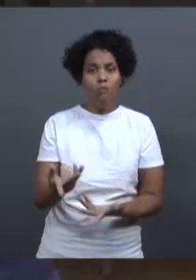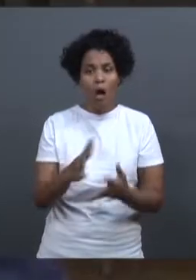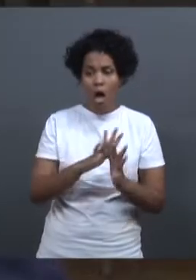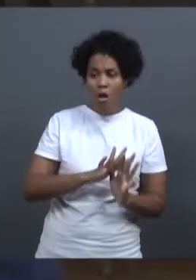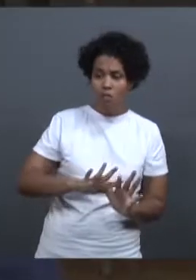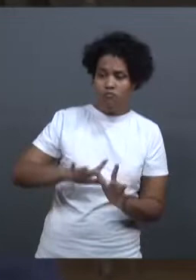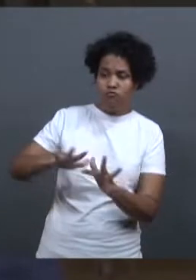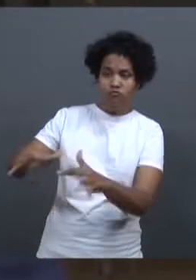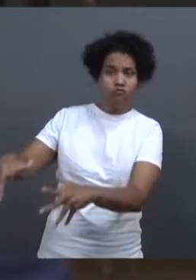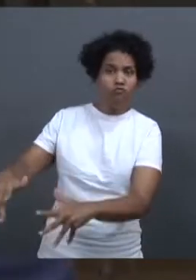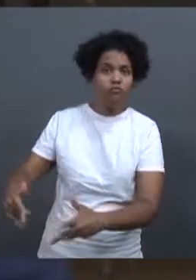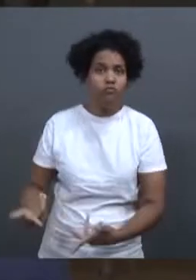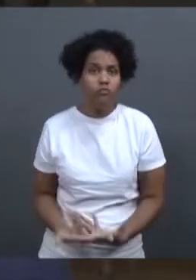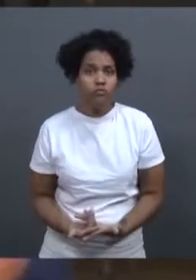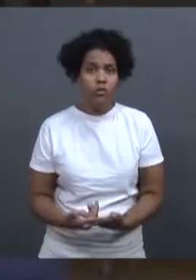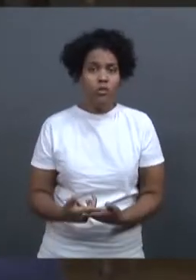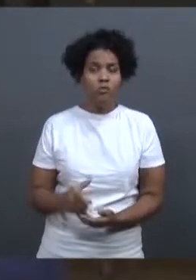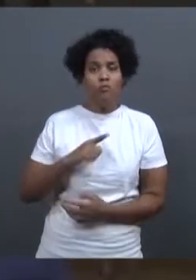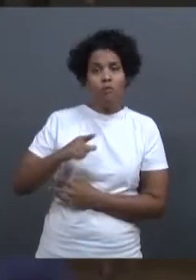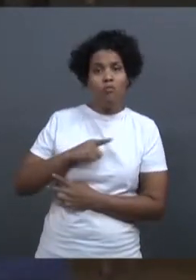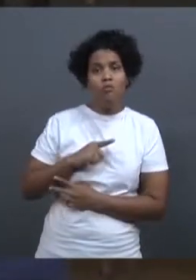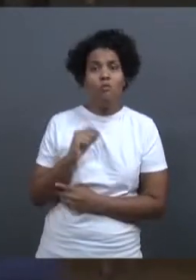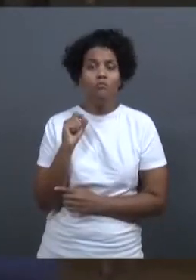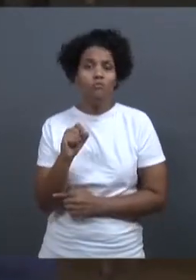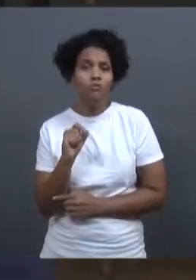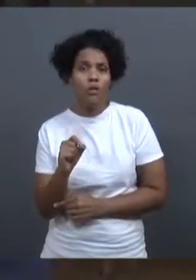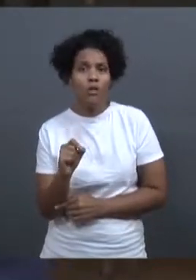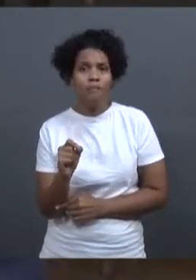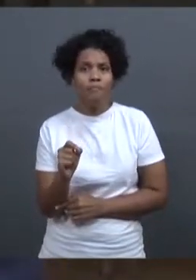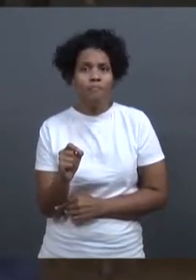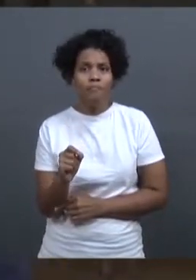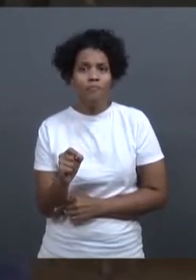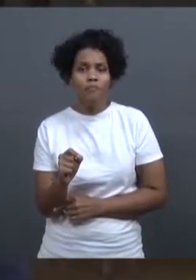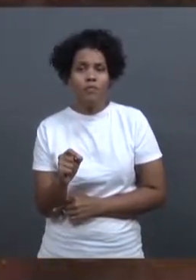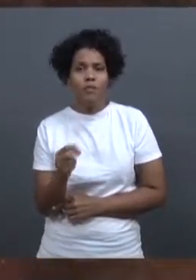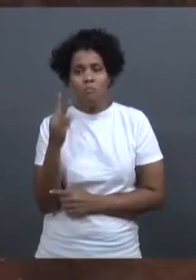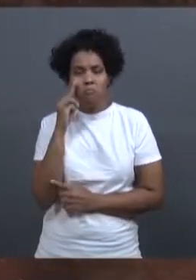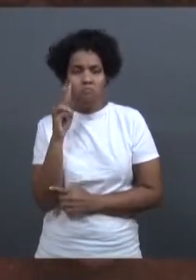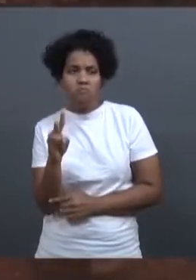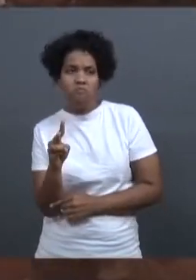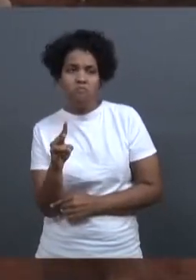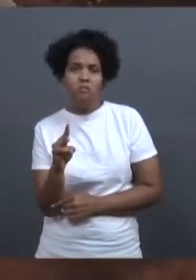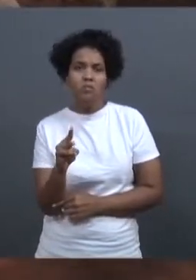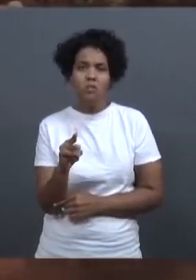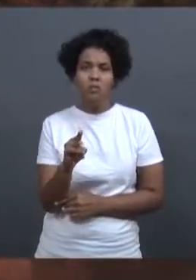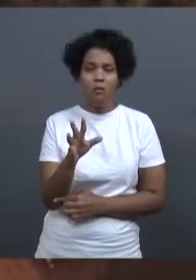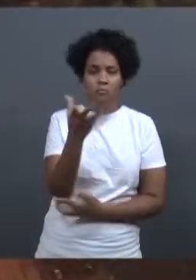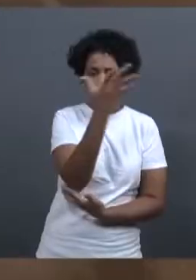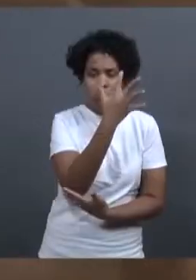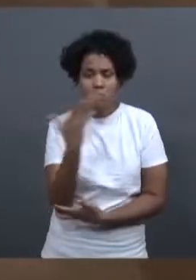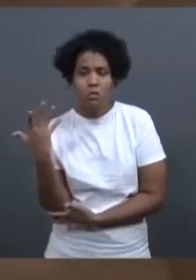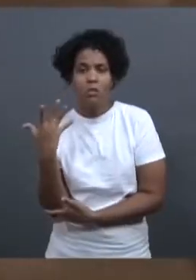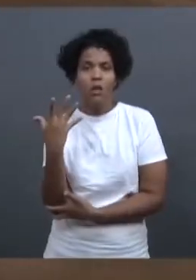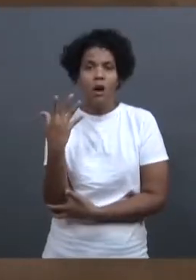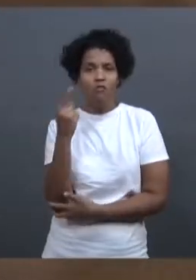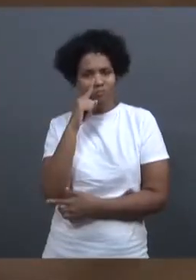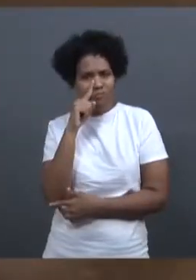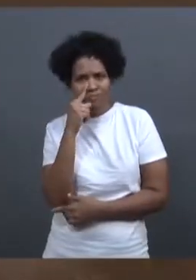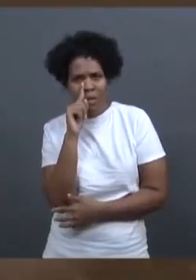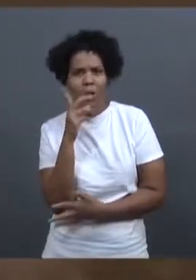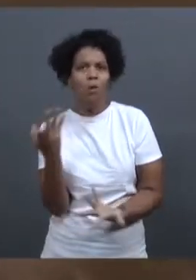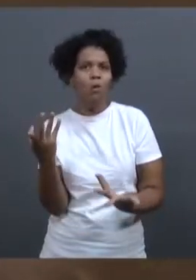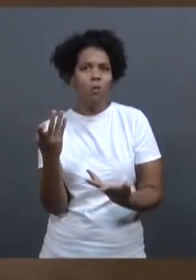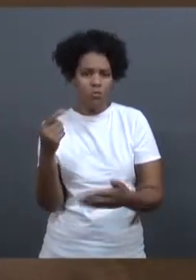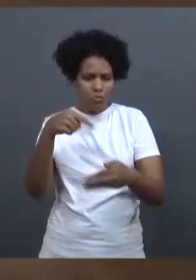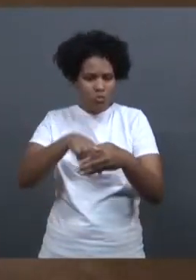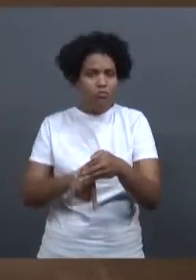Então, nós tivemos, de fato, do ponto de vista ambiental, a maior tragédia com barragem de rejeito e minério.